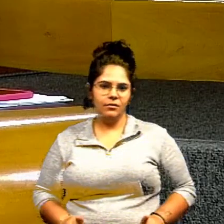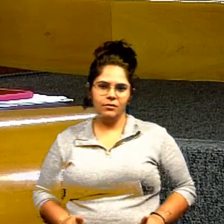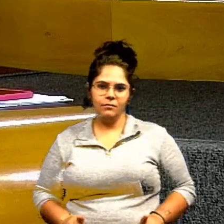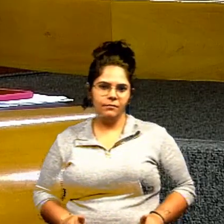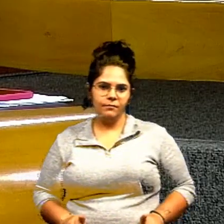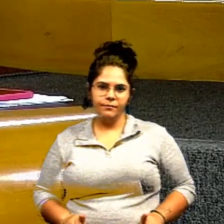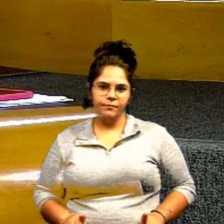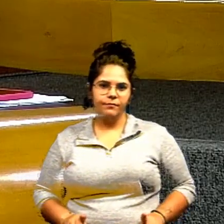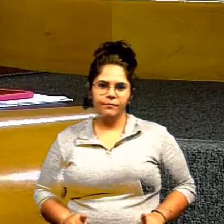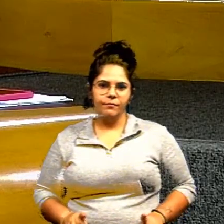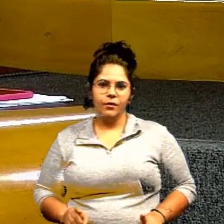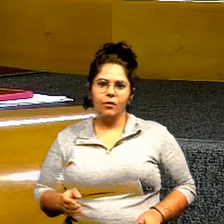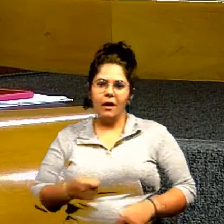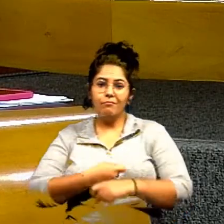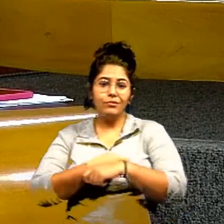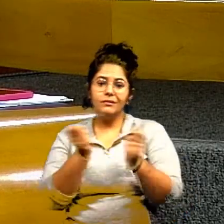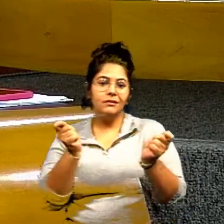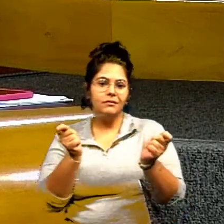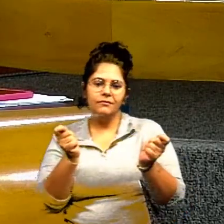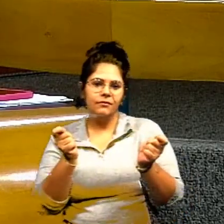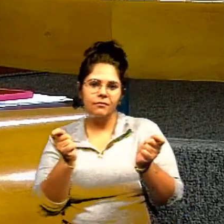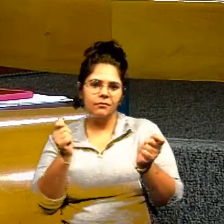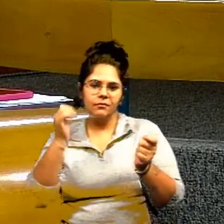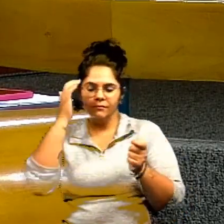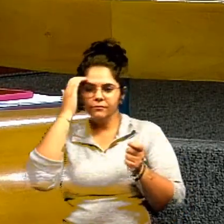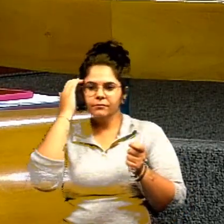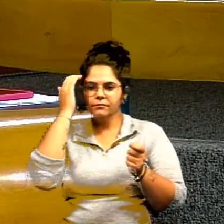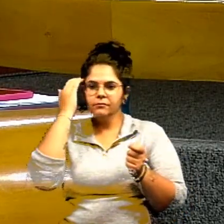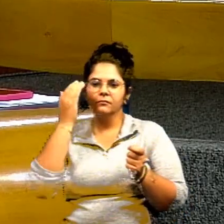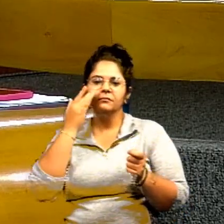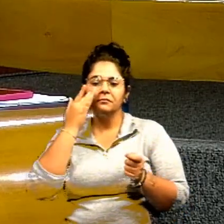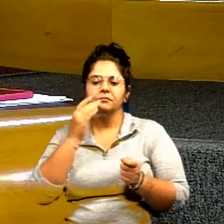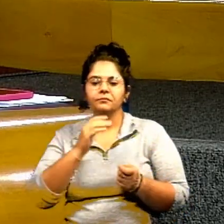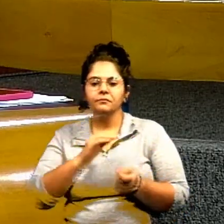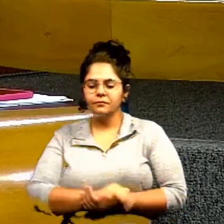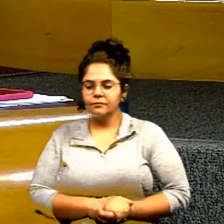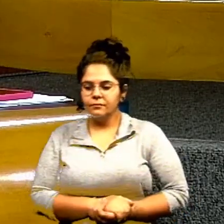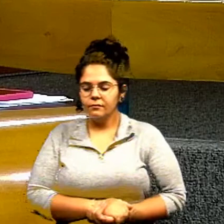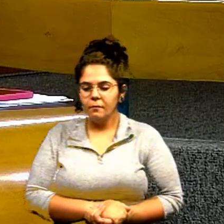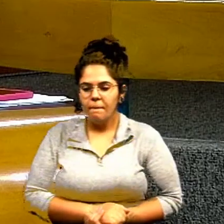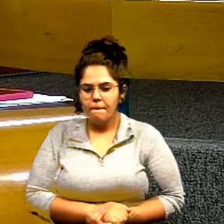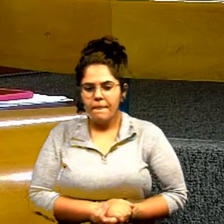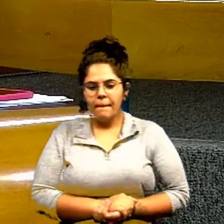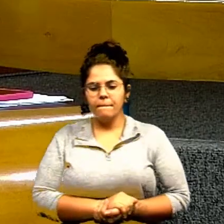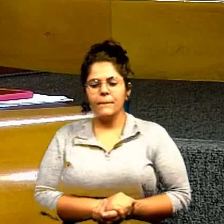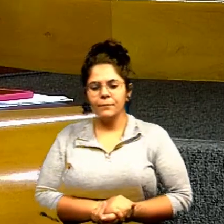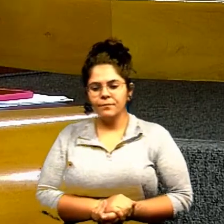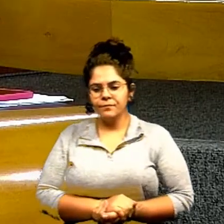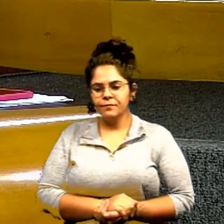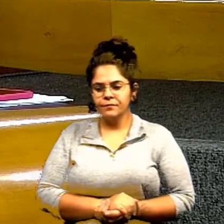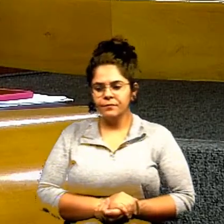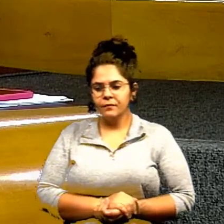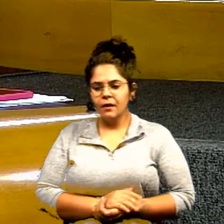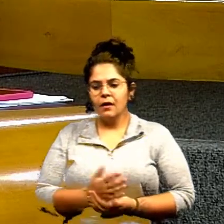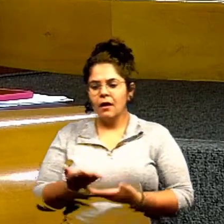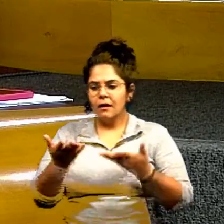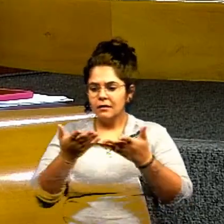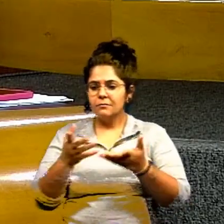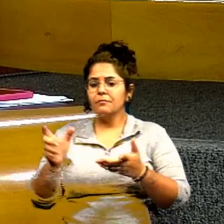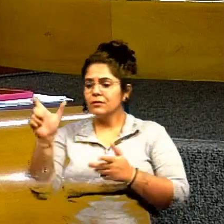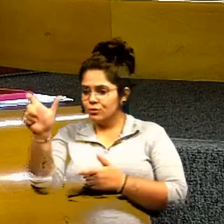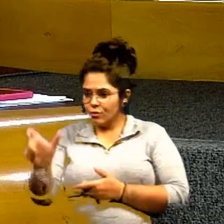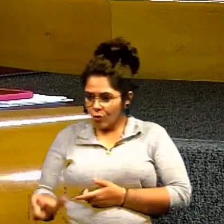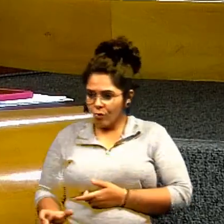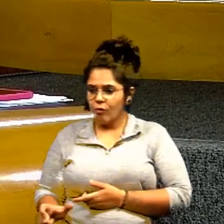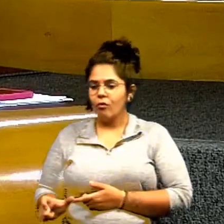e o pai da ágata que vieram aqui nos pedir ajuda que fazem parte do conselho municipal da pessoa com deficiência são essas